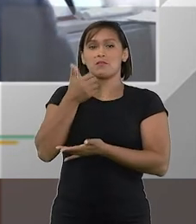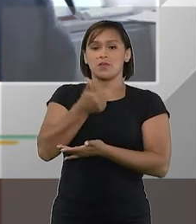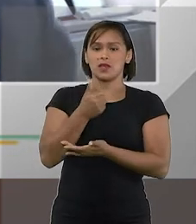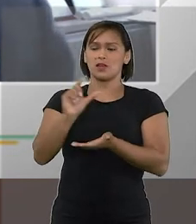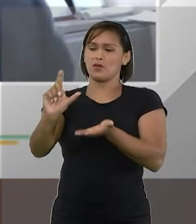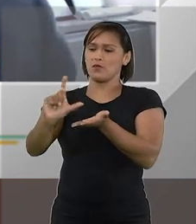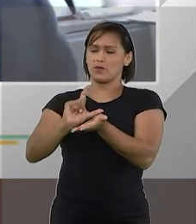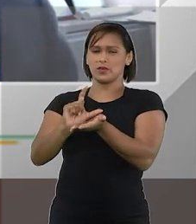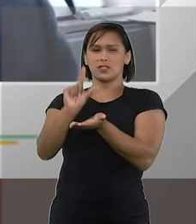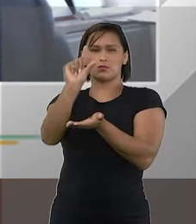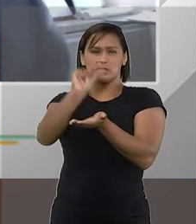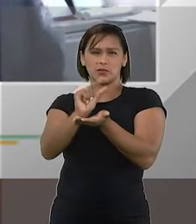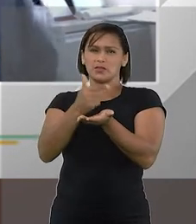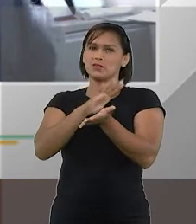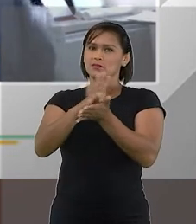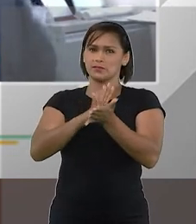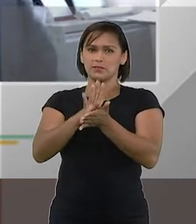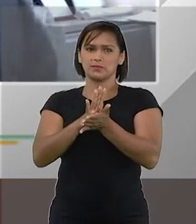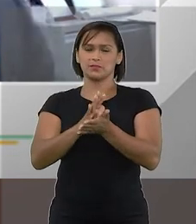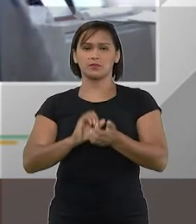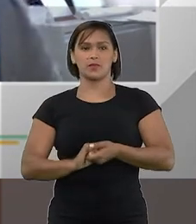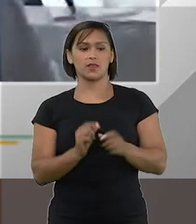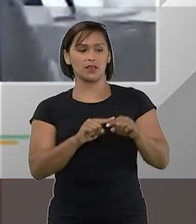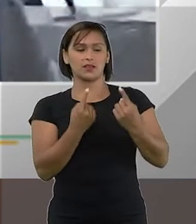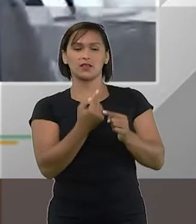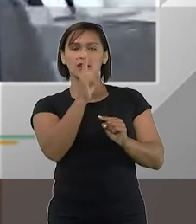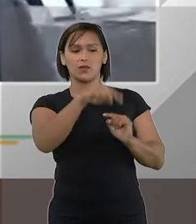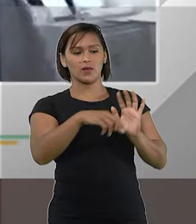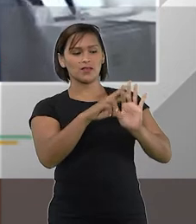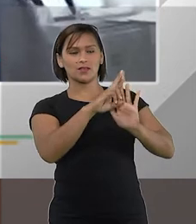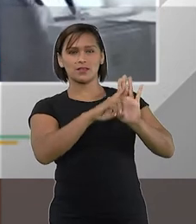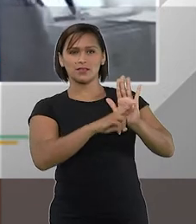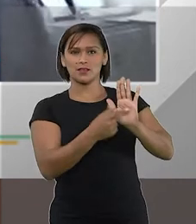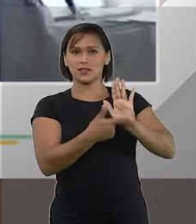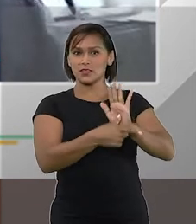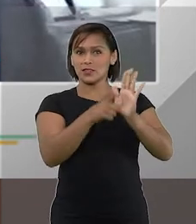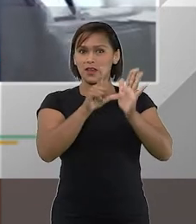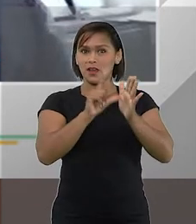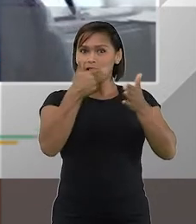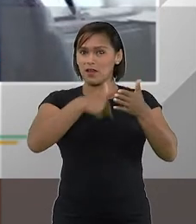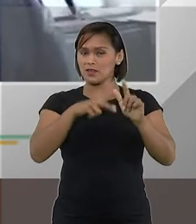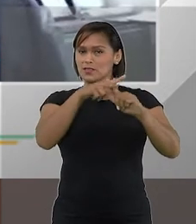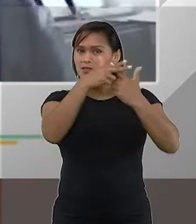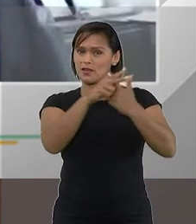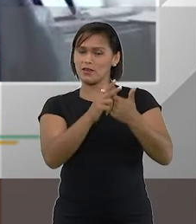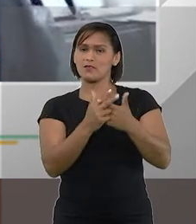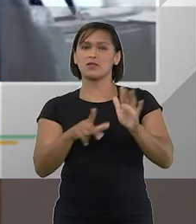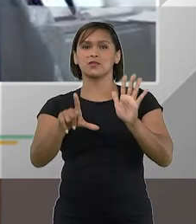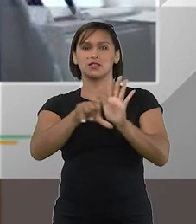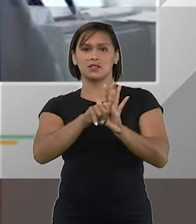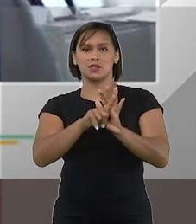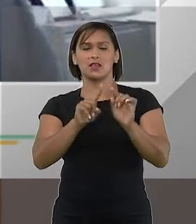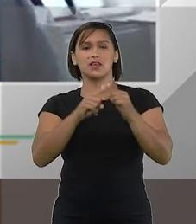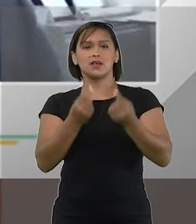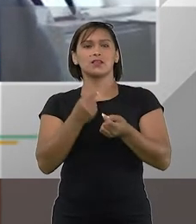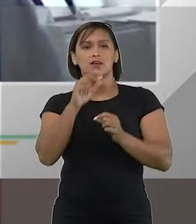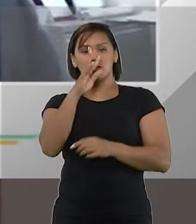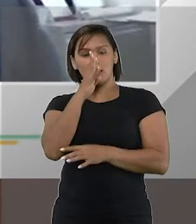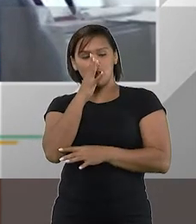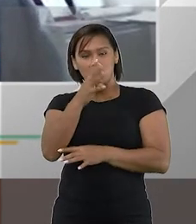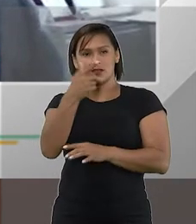até receber muito pouquinho do que nada, então essa era a nossa situação antes da reforma, nós então,